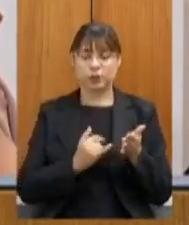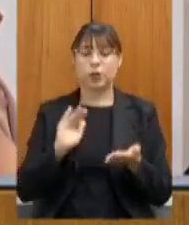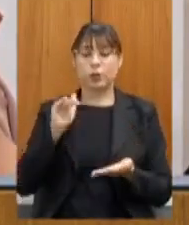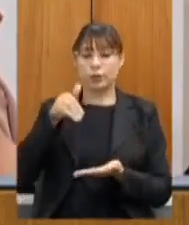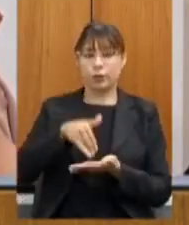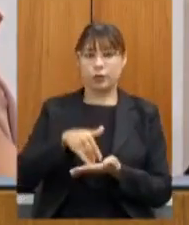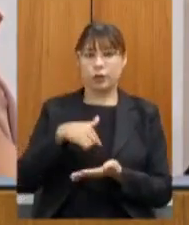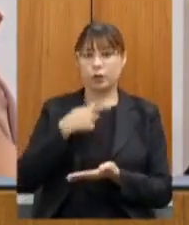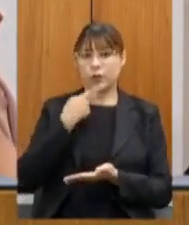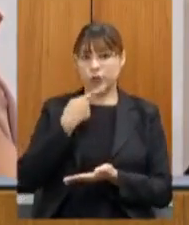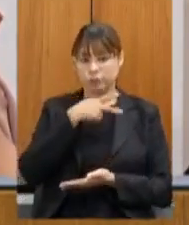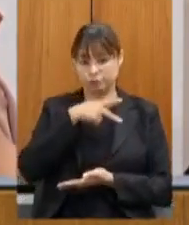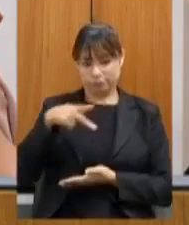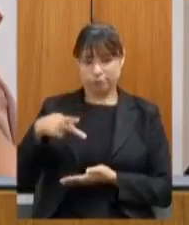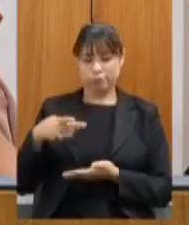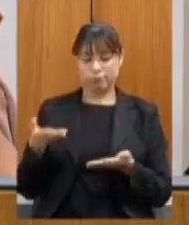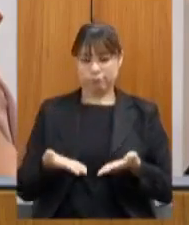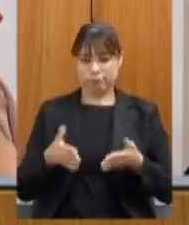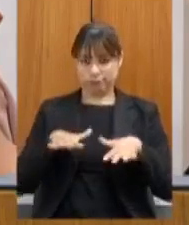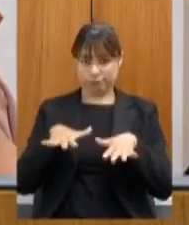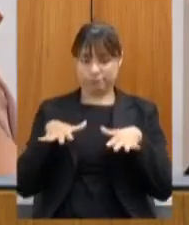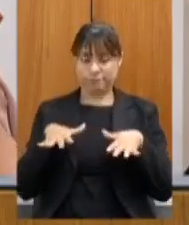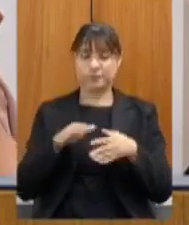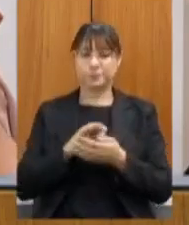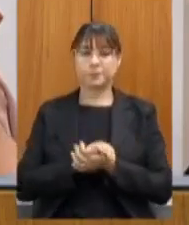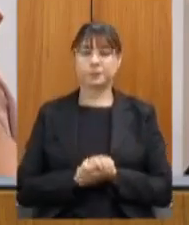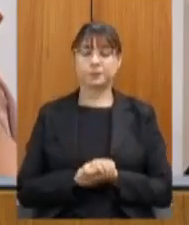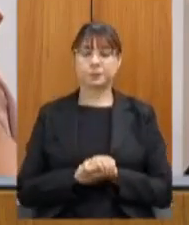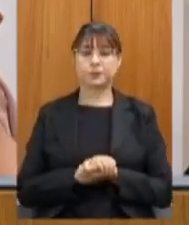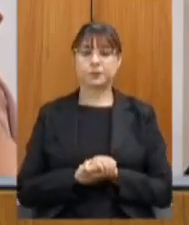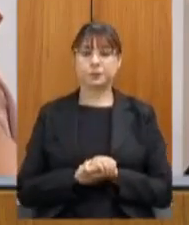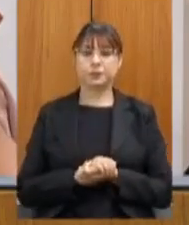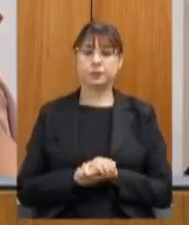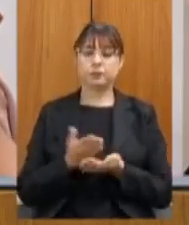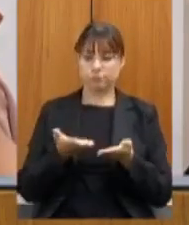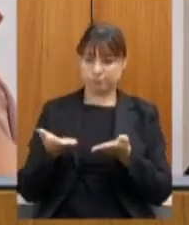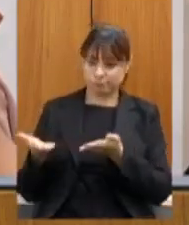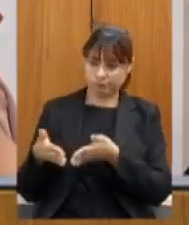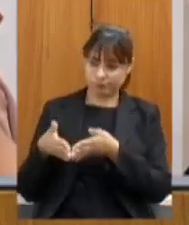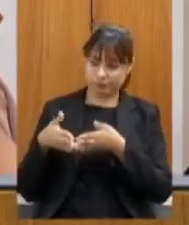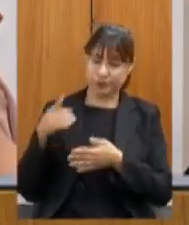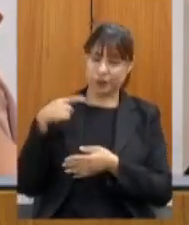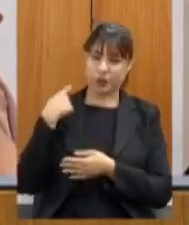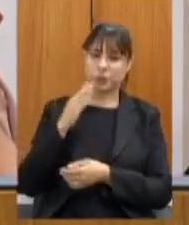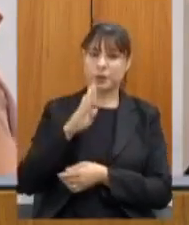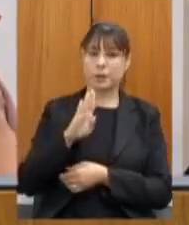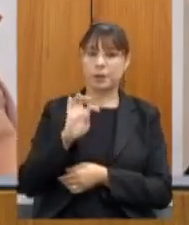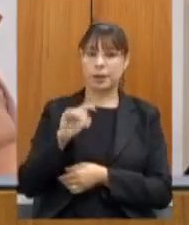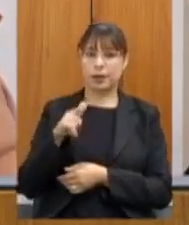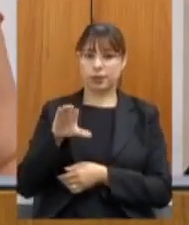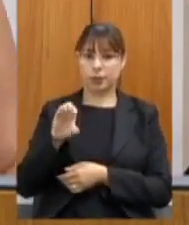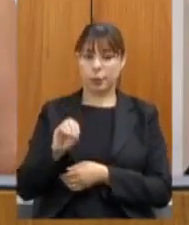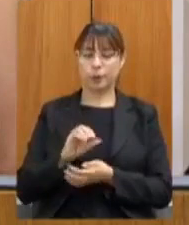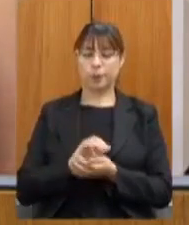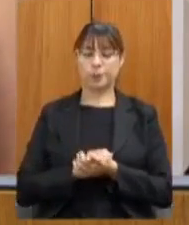considerações como presidente dessa audiência deputado Betão para suas considerações